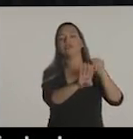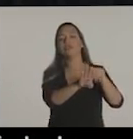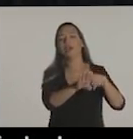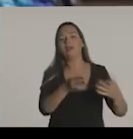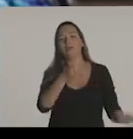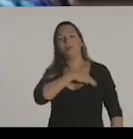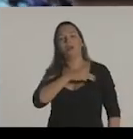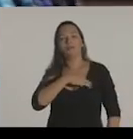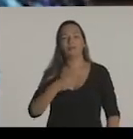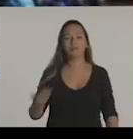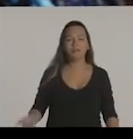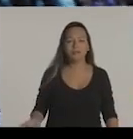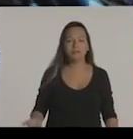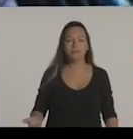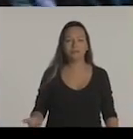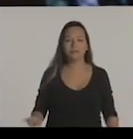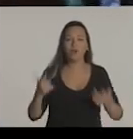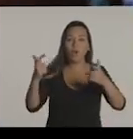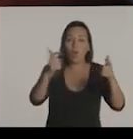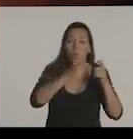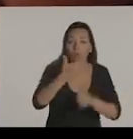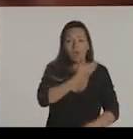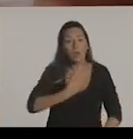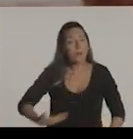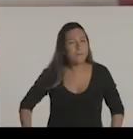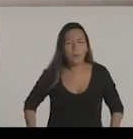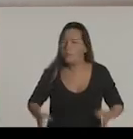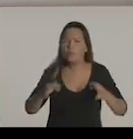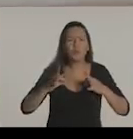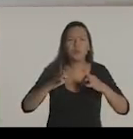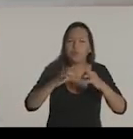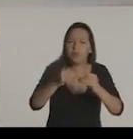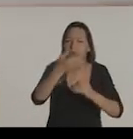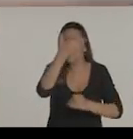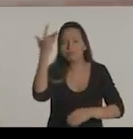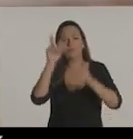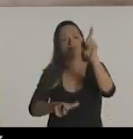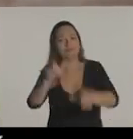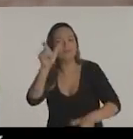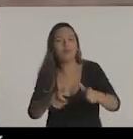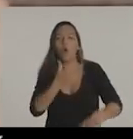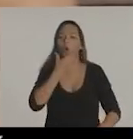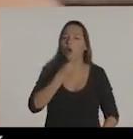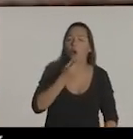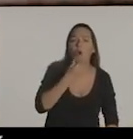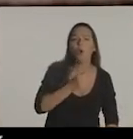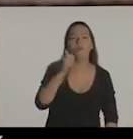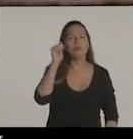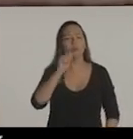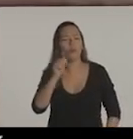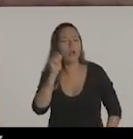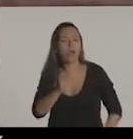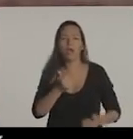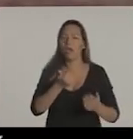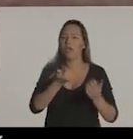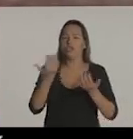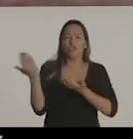sempre fechado. O espaço público ser efetivamente um espaço de todas as pessoas. Homens, mulheres,